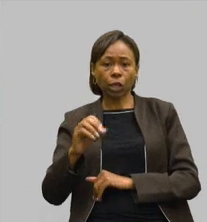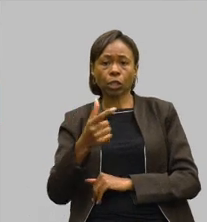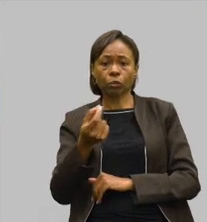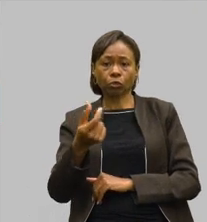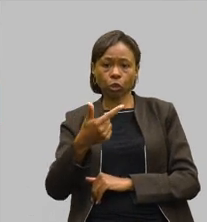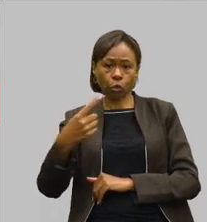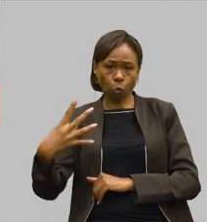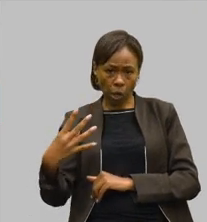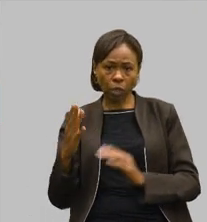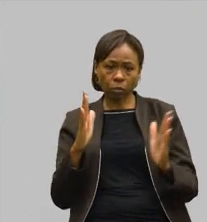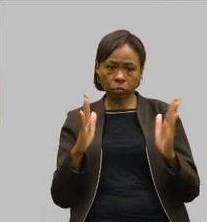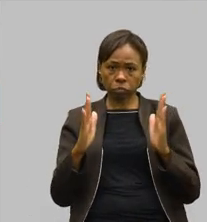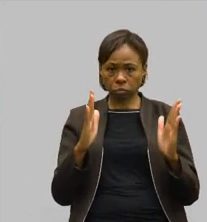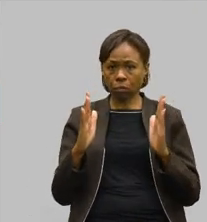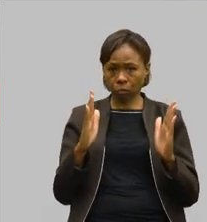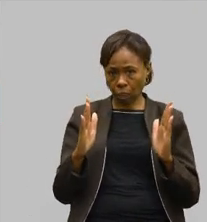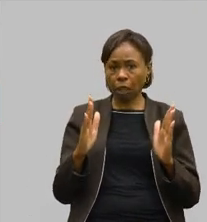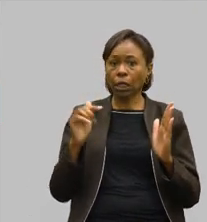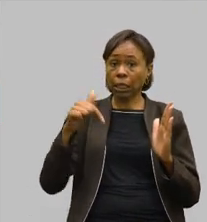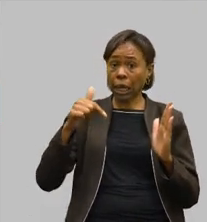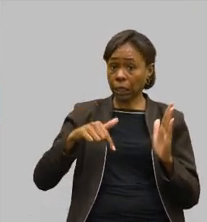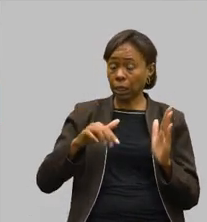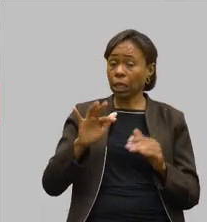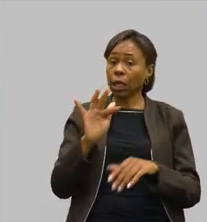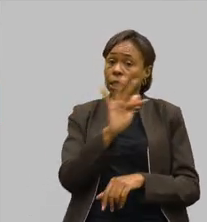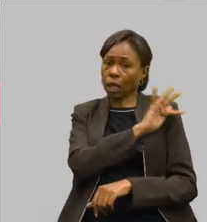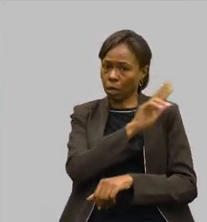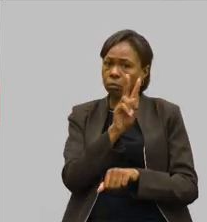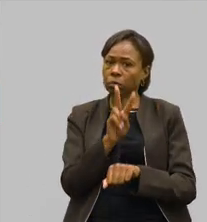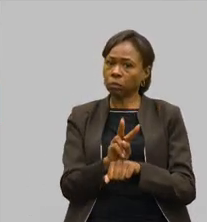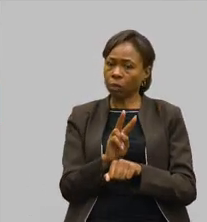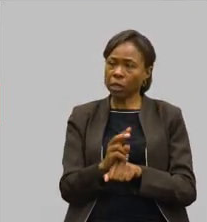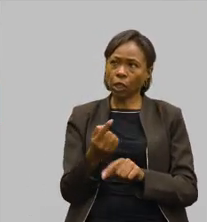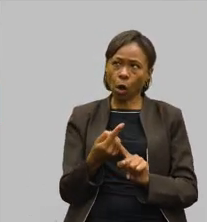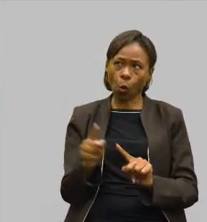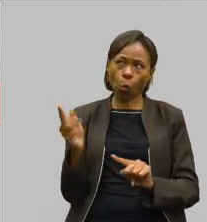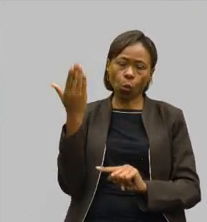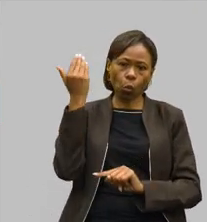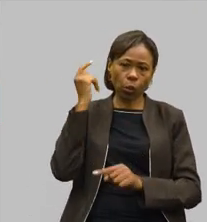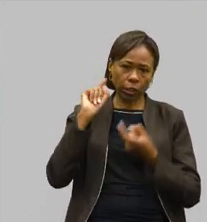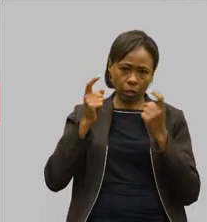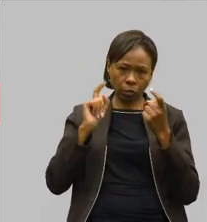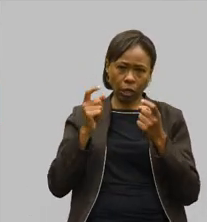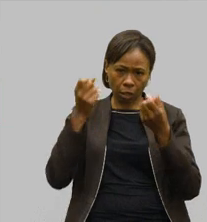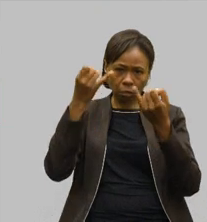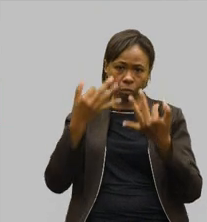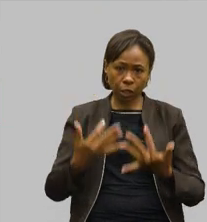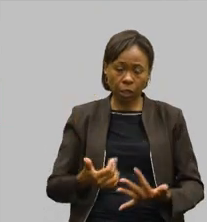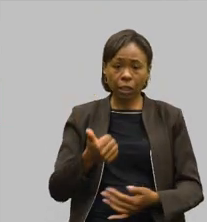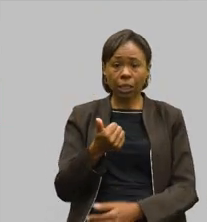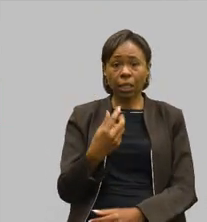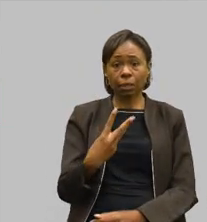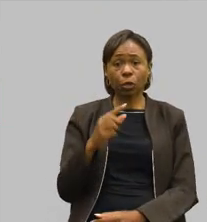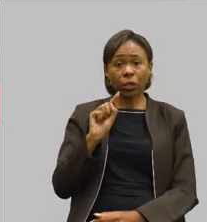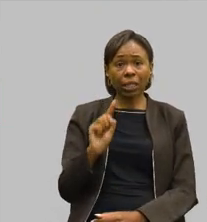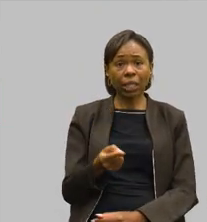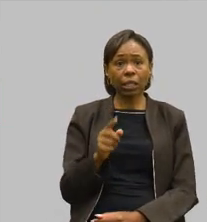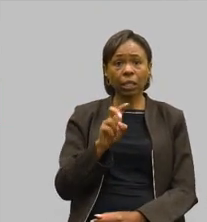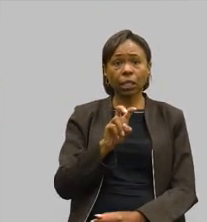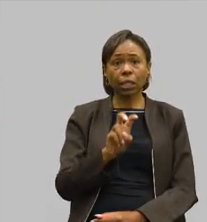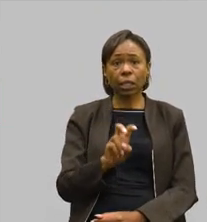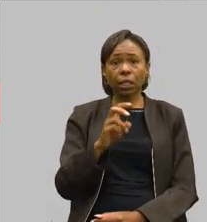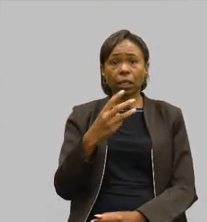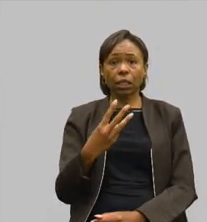recorte que nós estamos fazendo aqui na Assembleia Fiscaliza, desde a última reunião da Assembleia Fiscaliza, 13.539